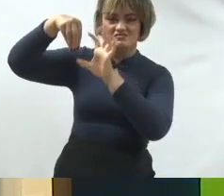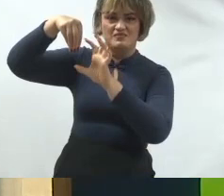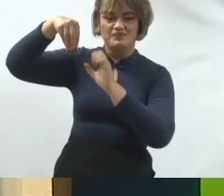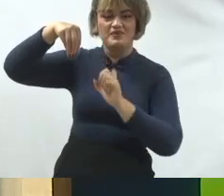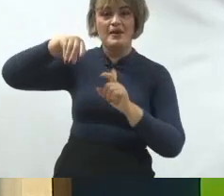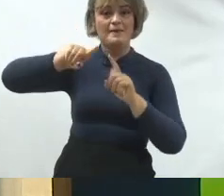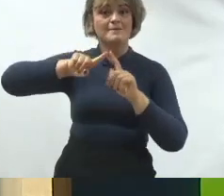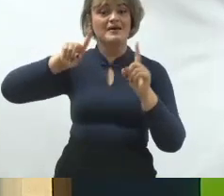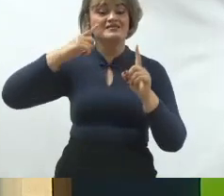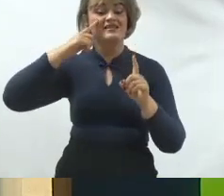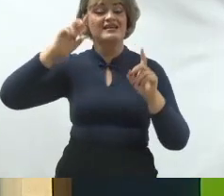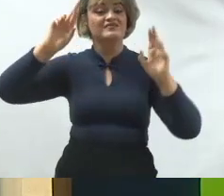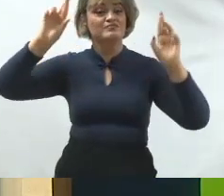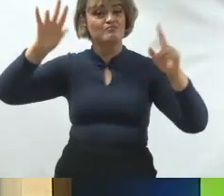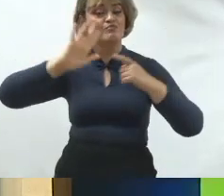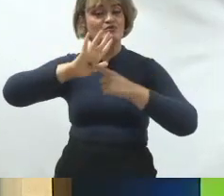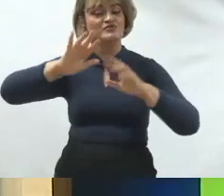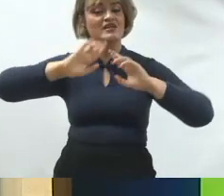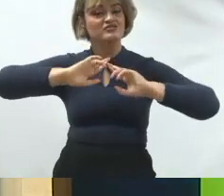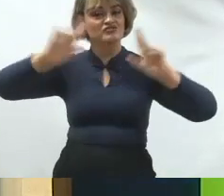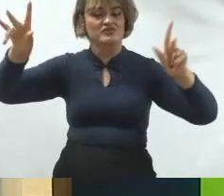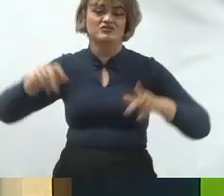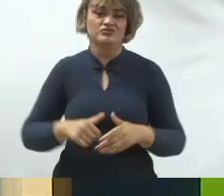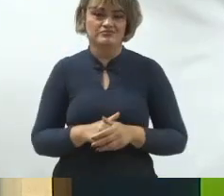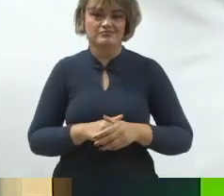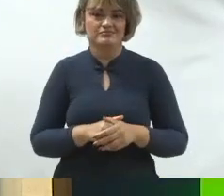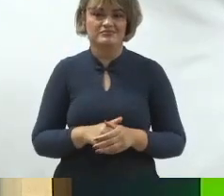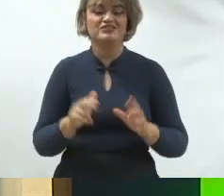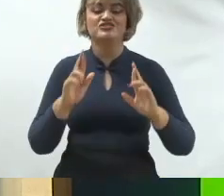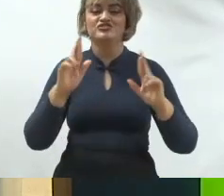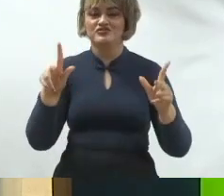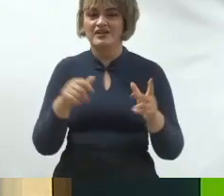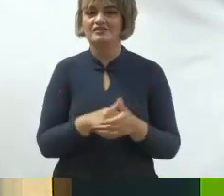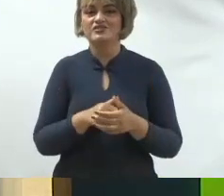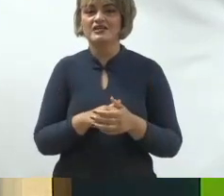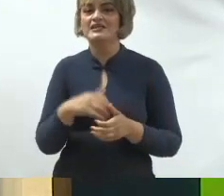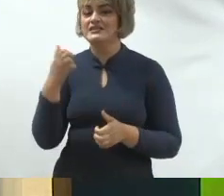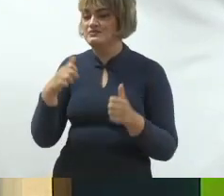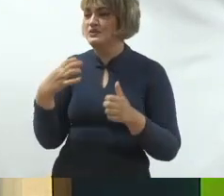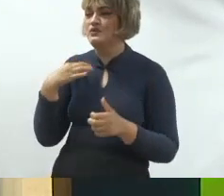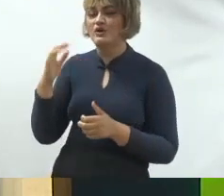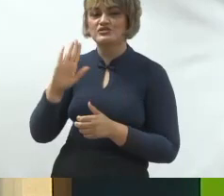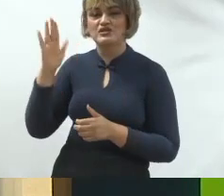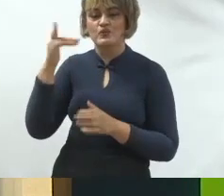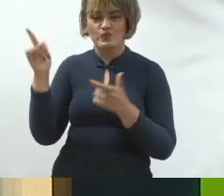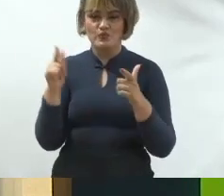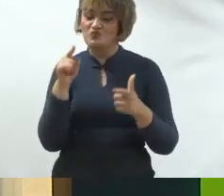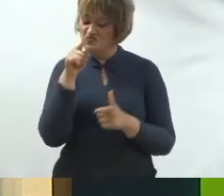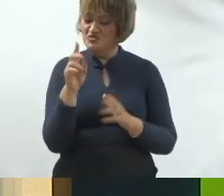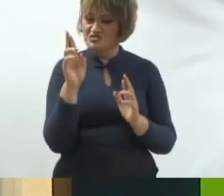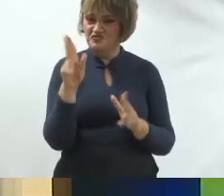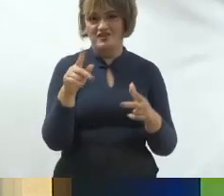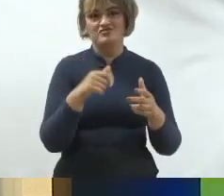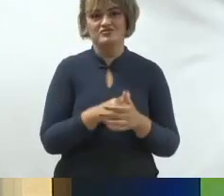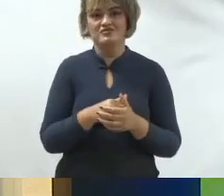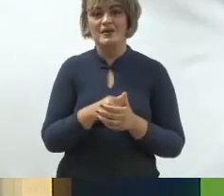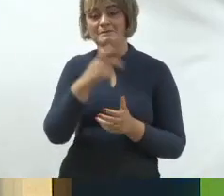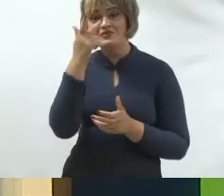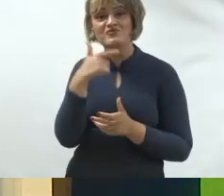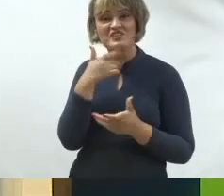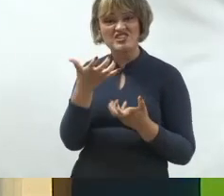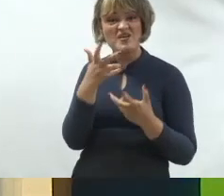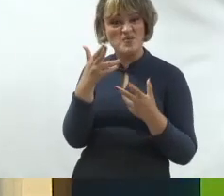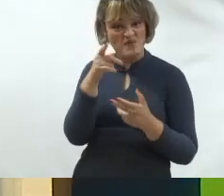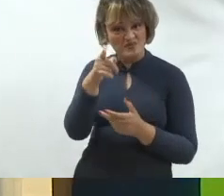que você tenha a distinção, que você seja diferente de todos os outros candidatos que estão aí querendo a sua mesma cadeira.